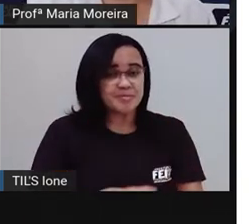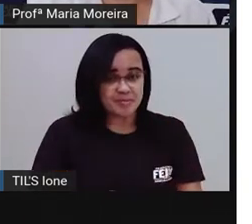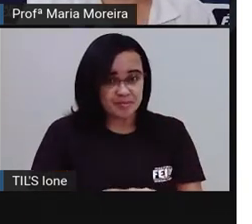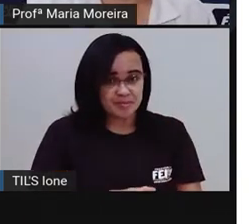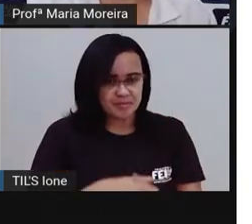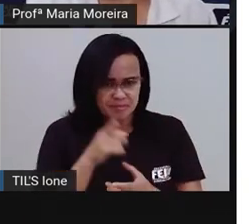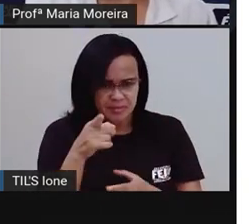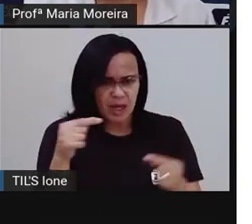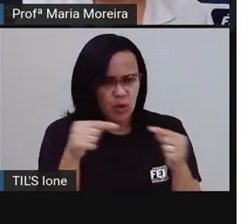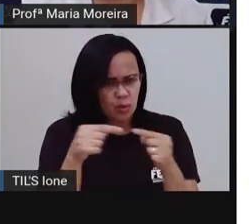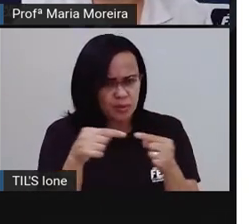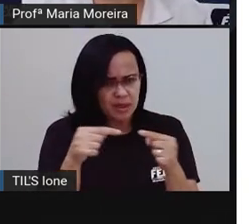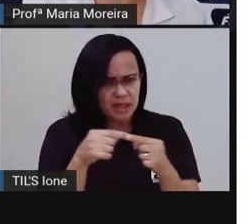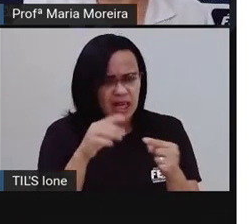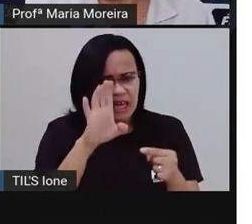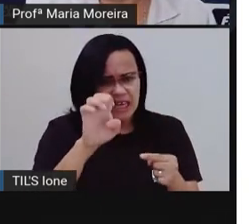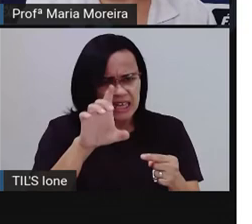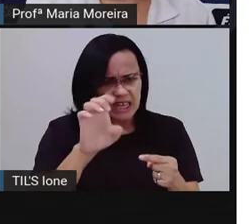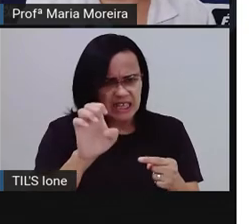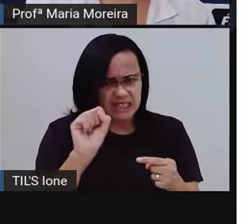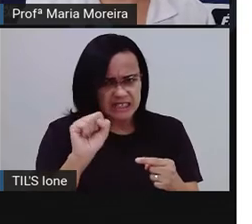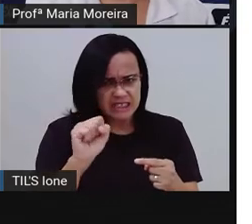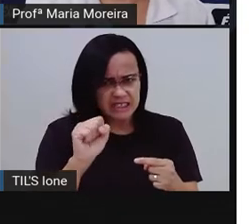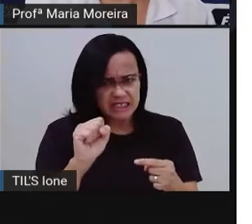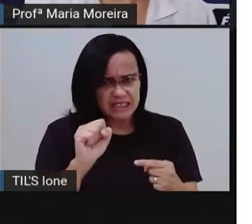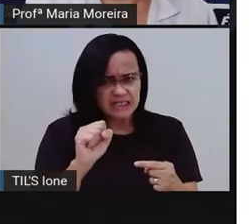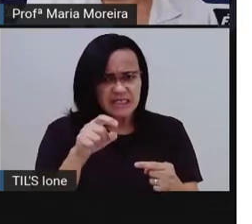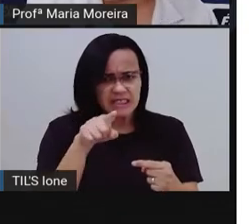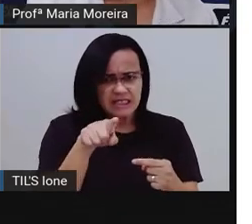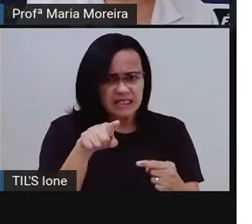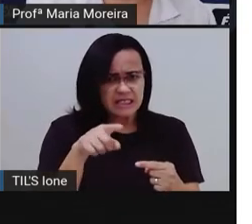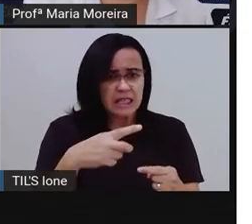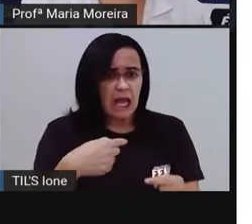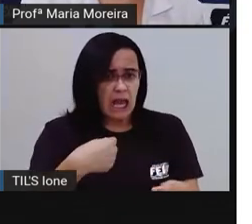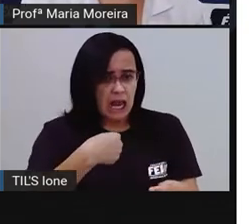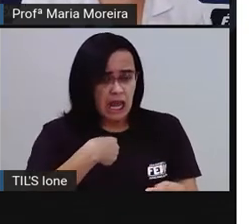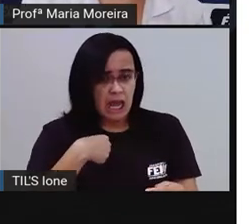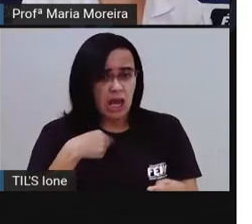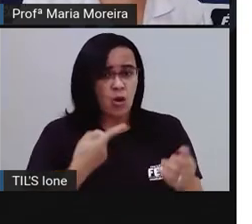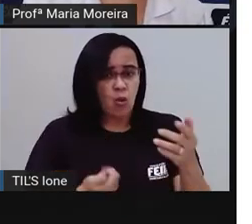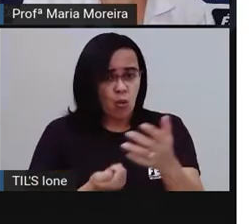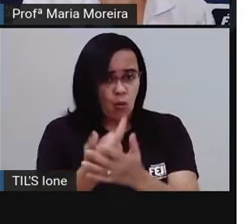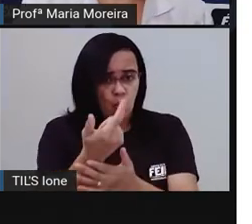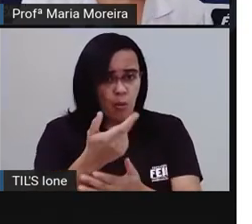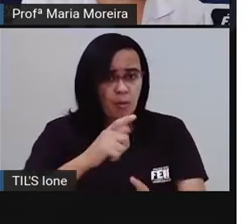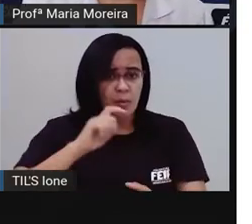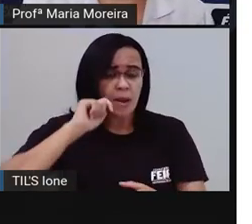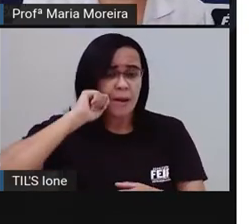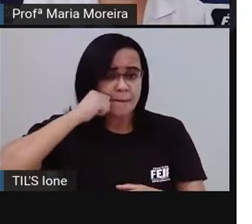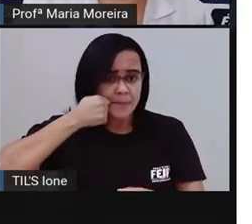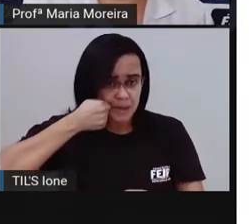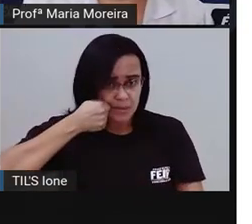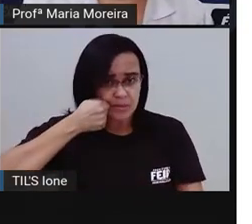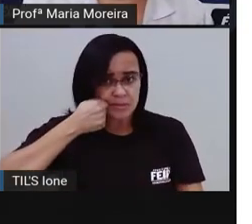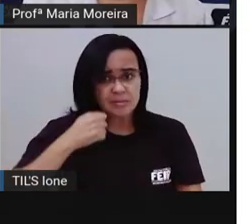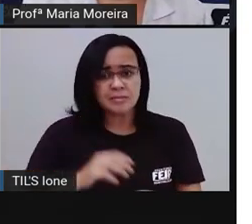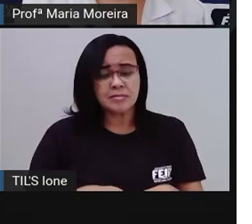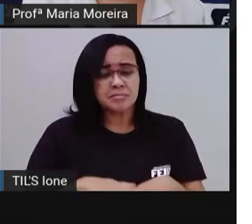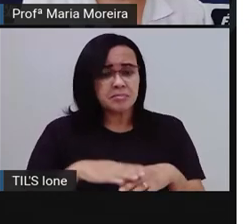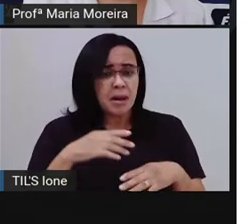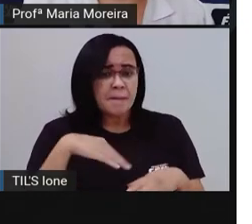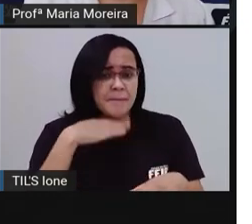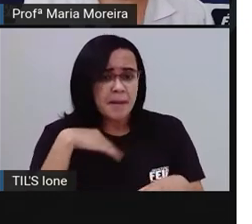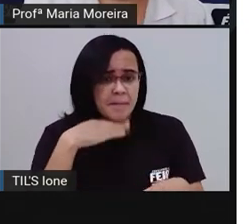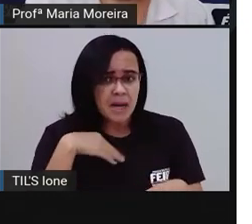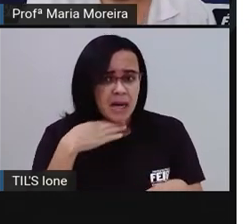pão. As meninas. Fui comprar pão. Eu. Fui comprar pão. Mamãe. Fui comprar pão.